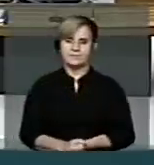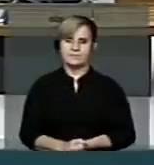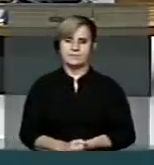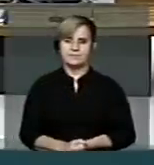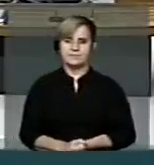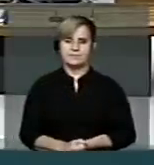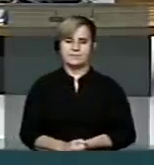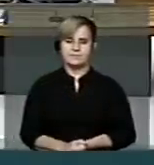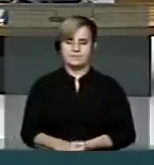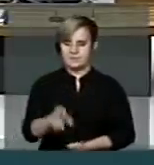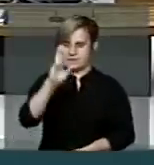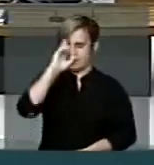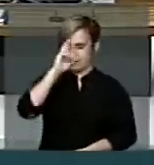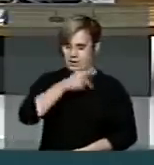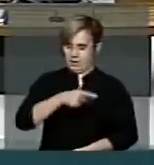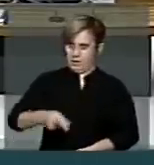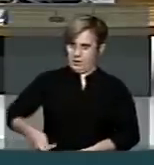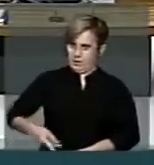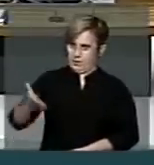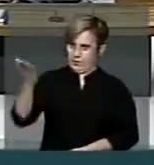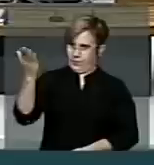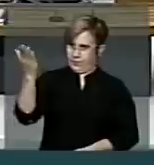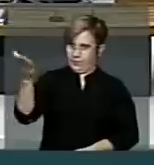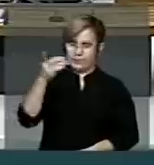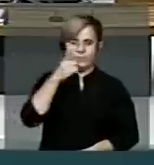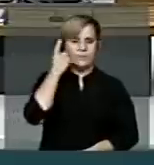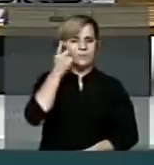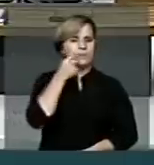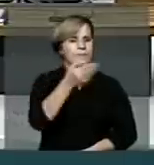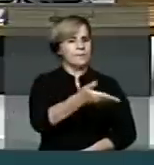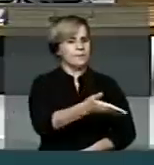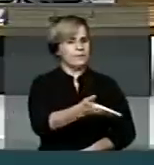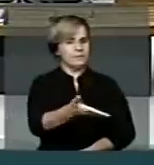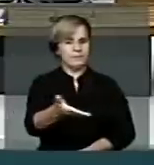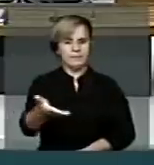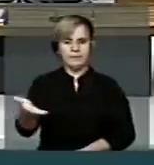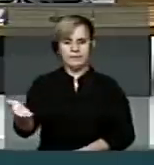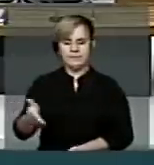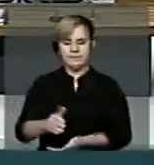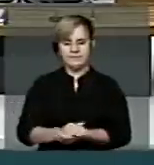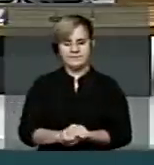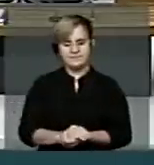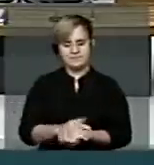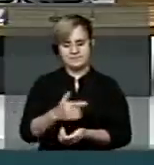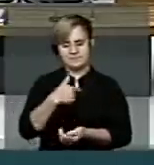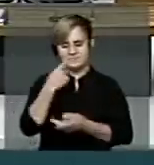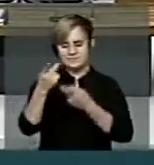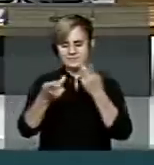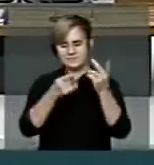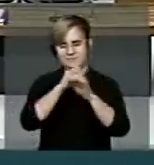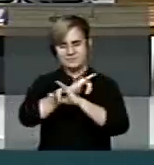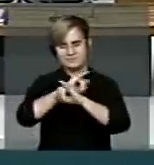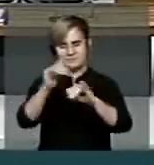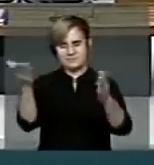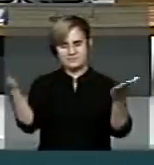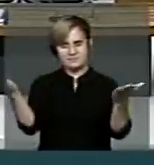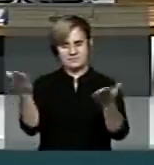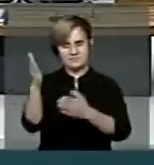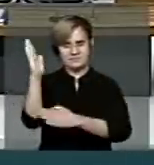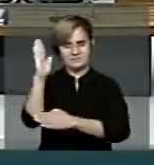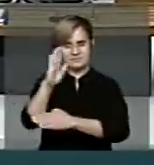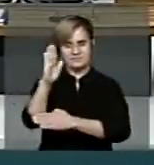Senhor Presidente, senhoras e senhores deputados, eu quero me manifestar nessa tribuna